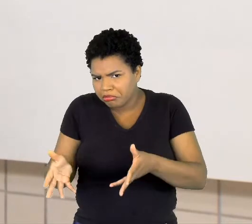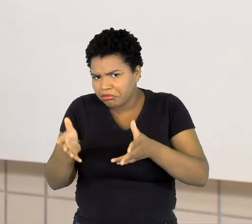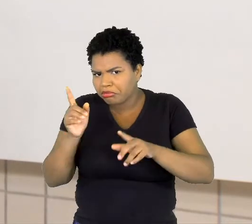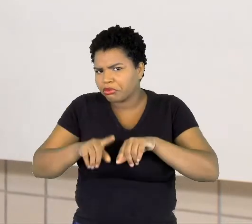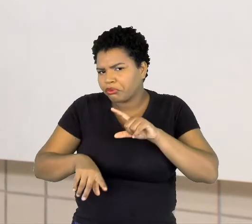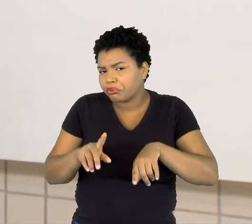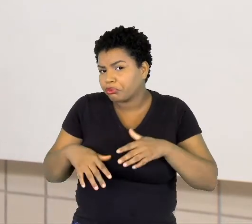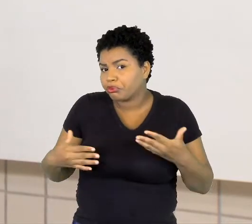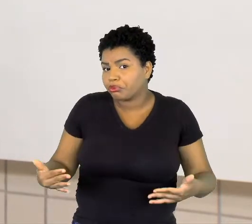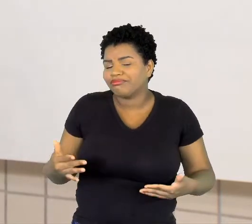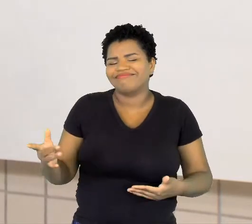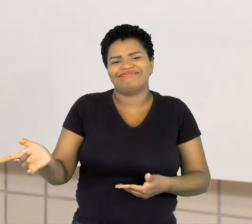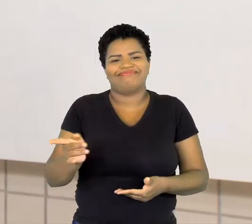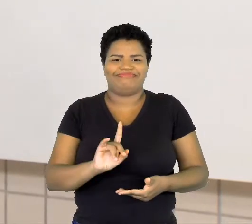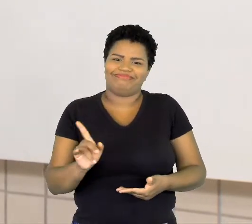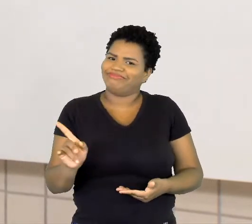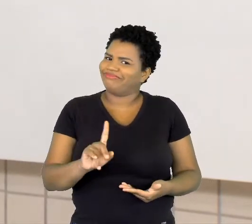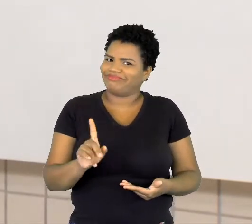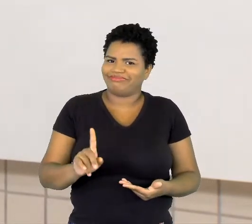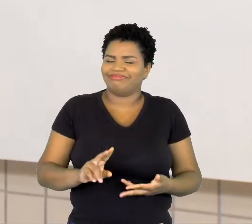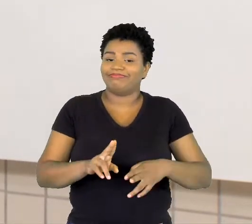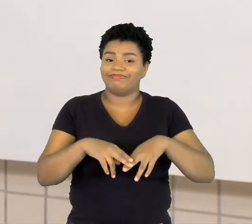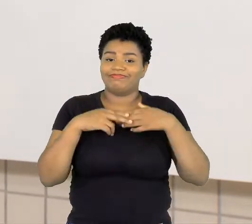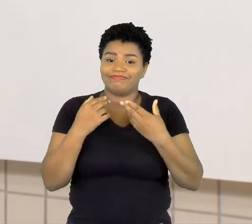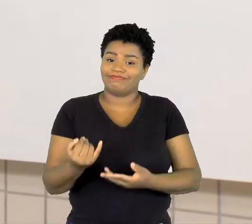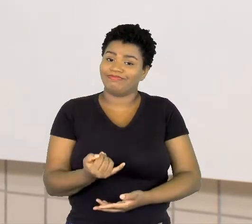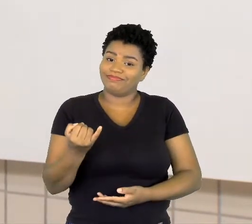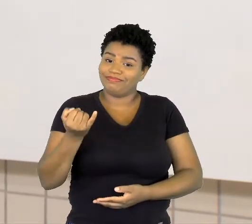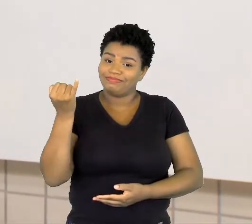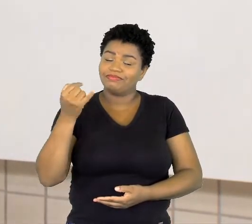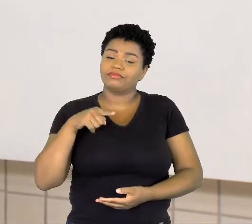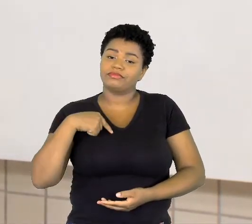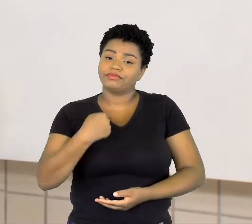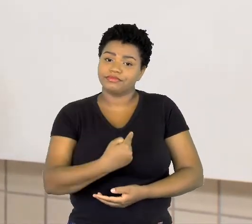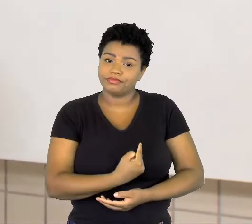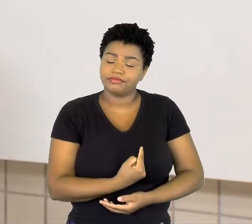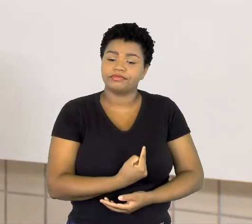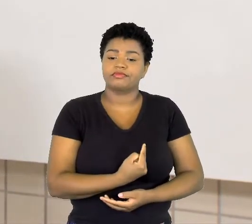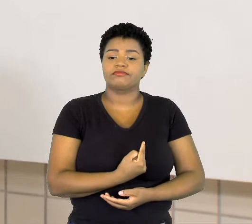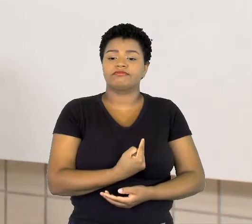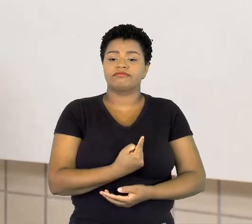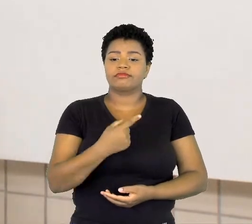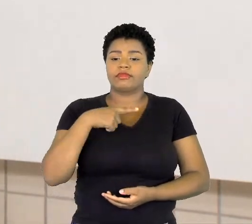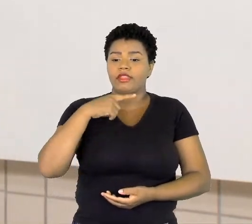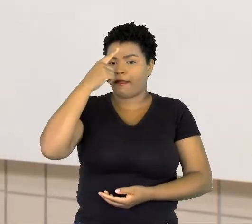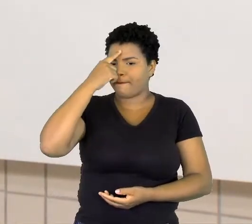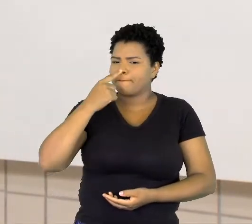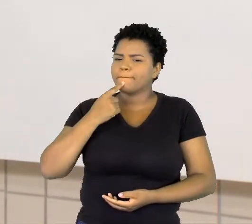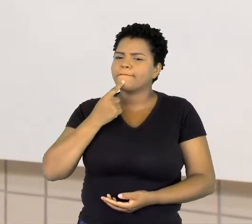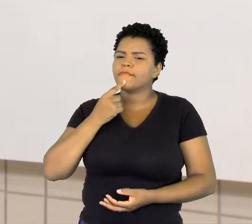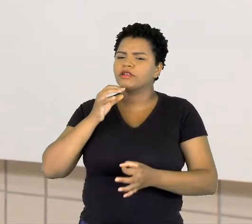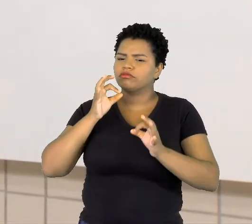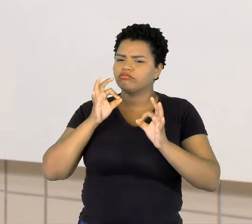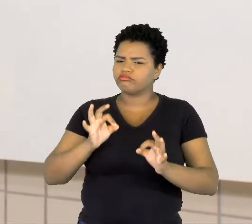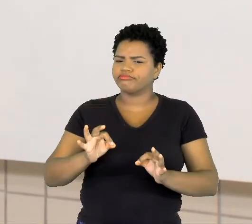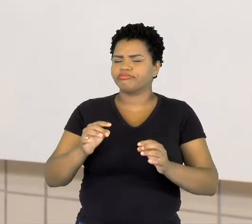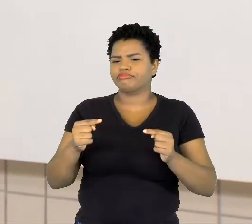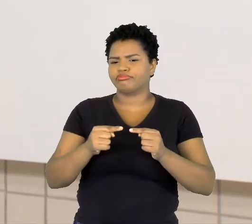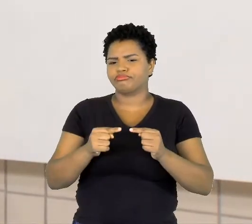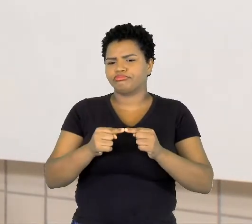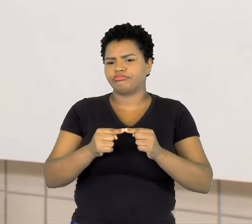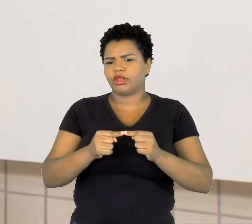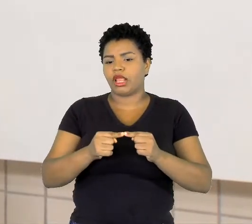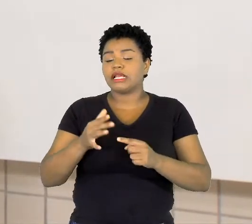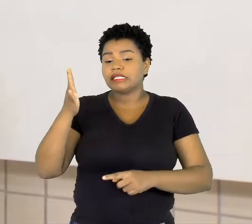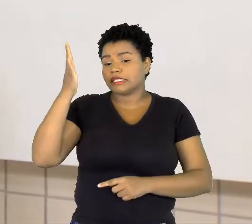Não. Por isso, a importância da gente ter imagens adequadas, saber qual público